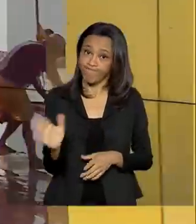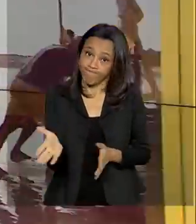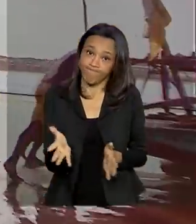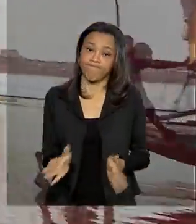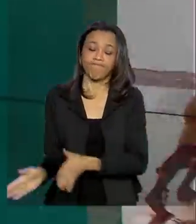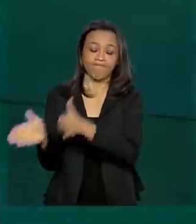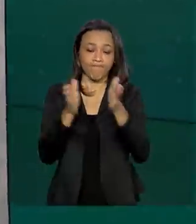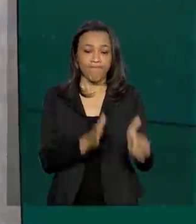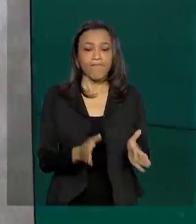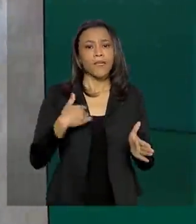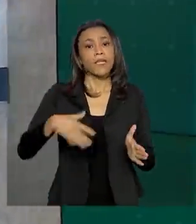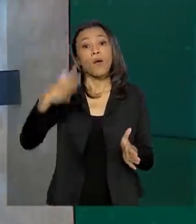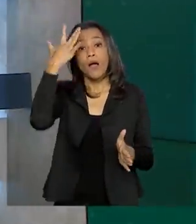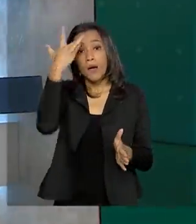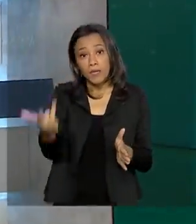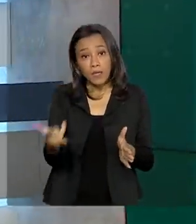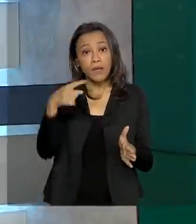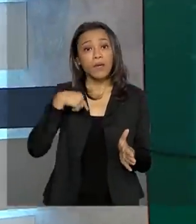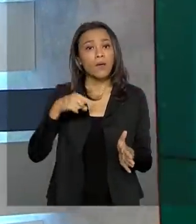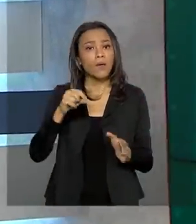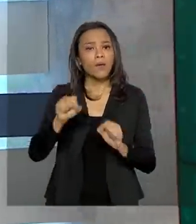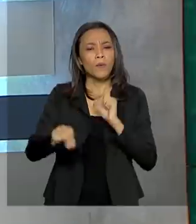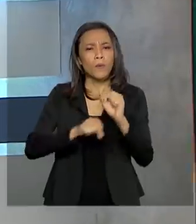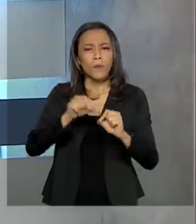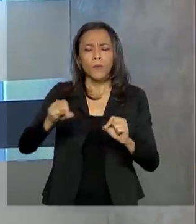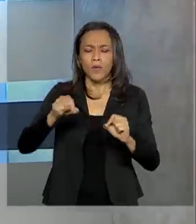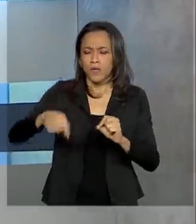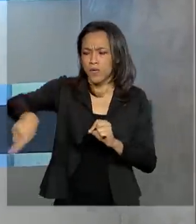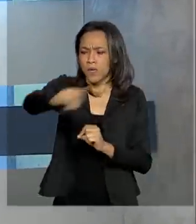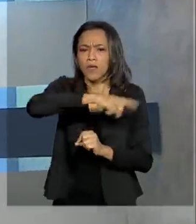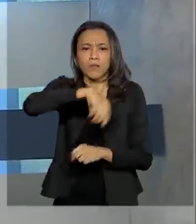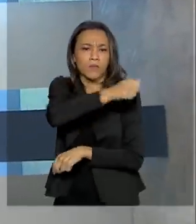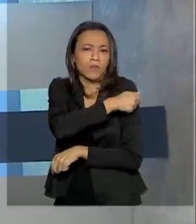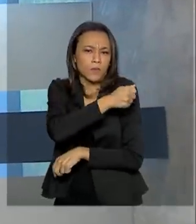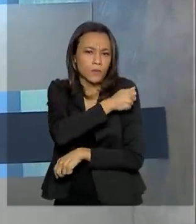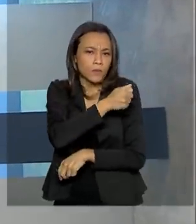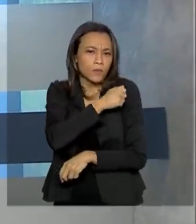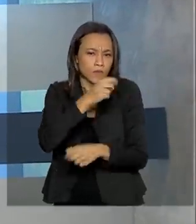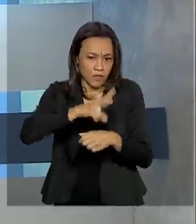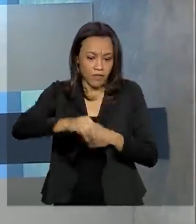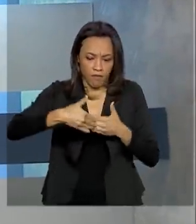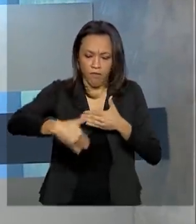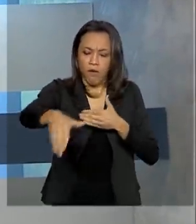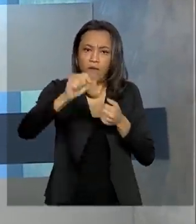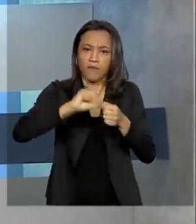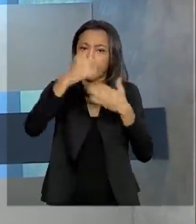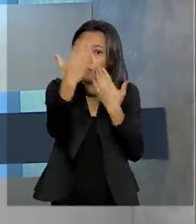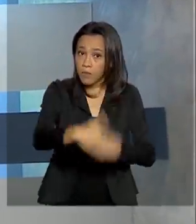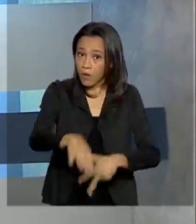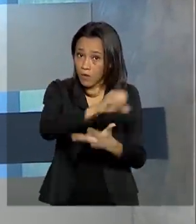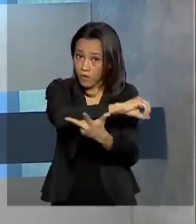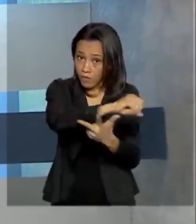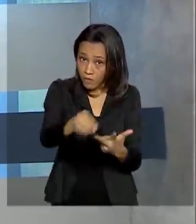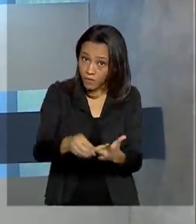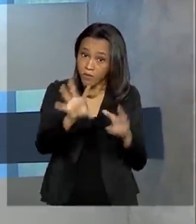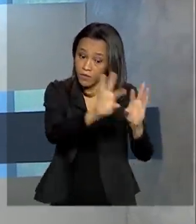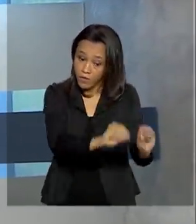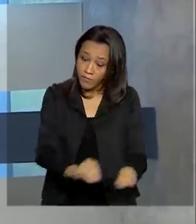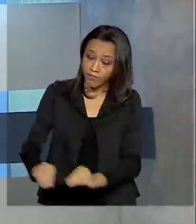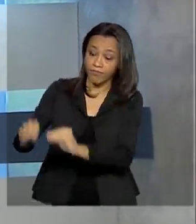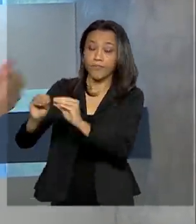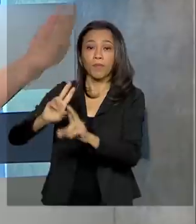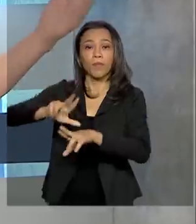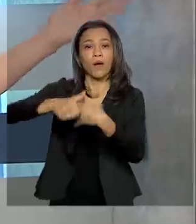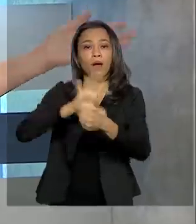partir de amanhã, os candidatos do Enem, o Exame Nacional do Ensino Médio, vão poder opinar sobre a data de aplicação das provas, que foram adiadas por causa da